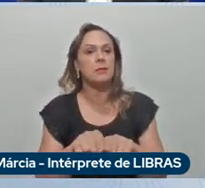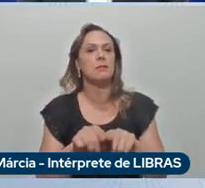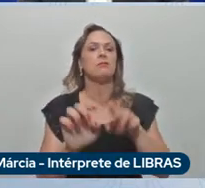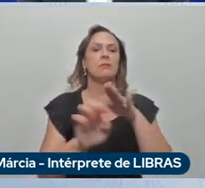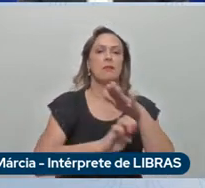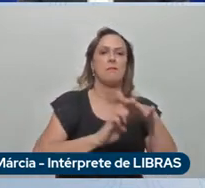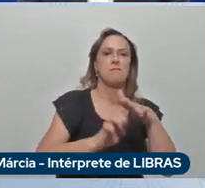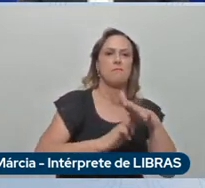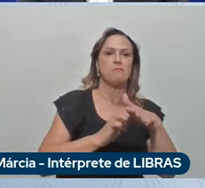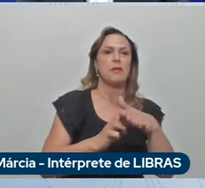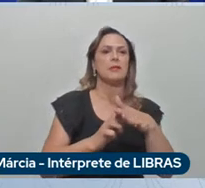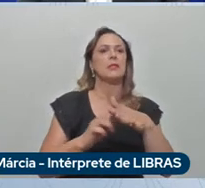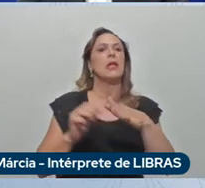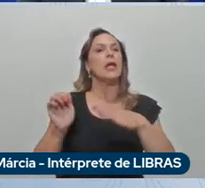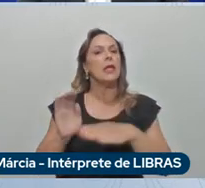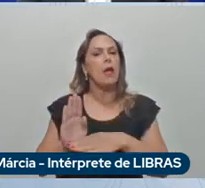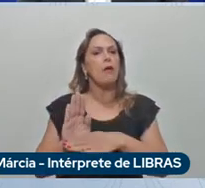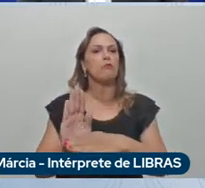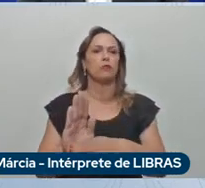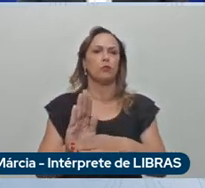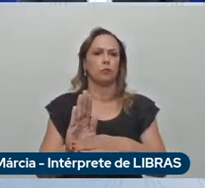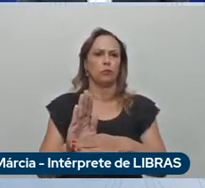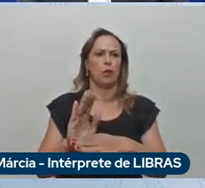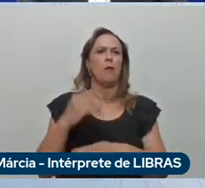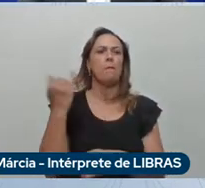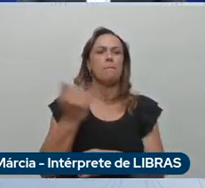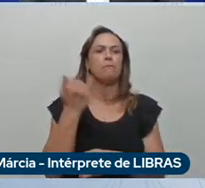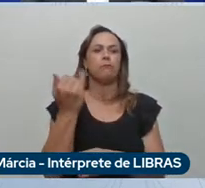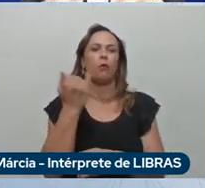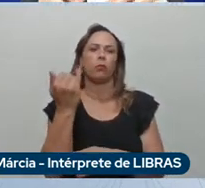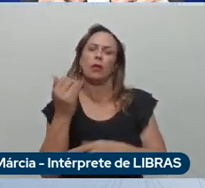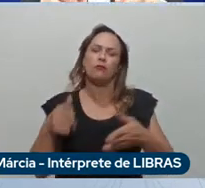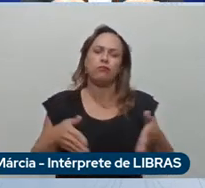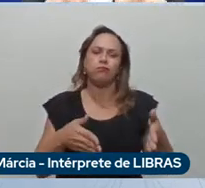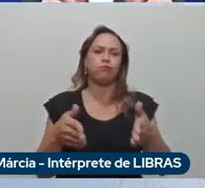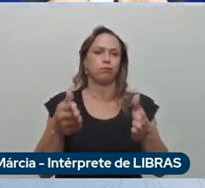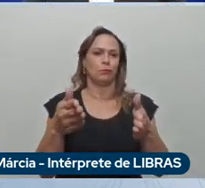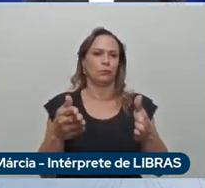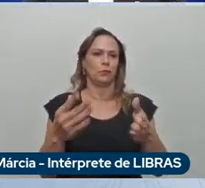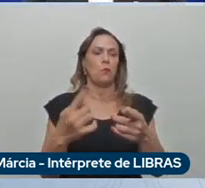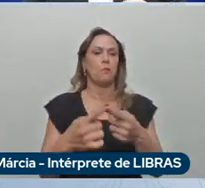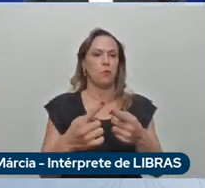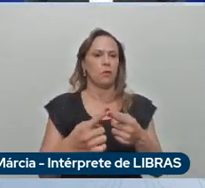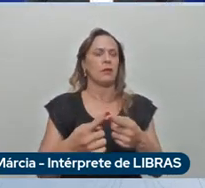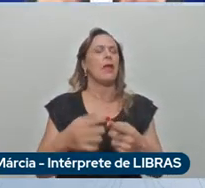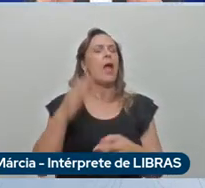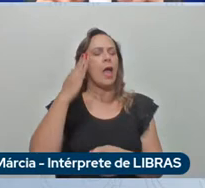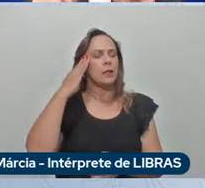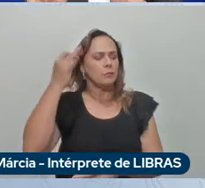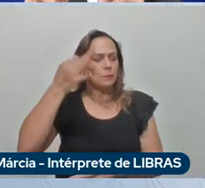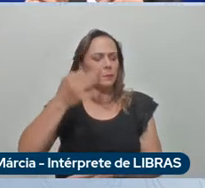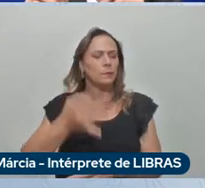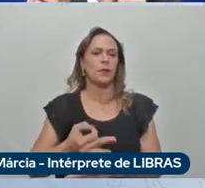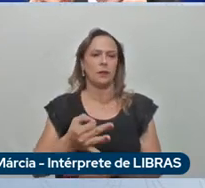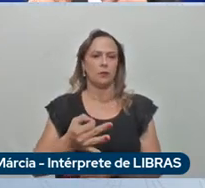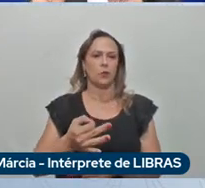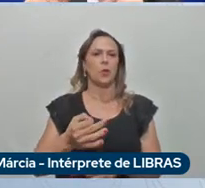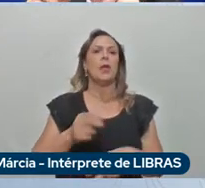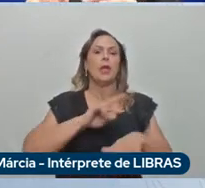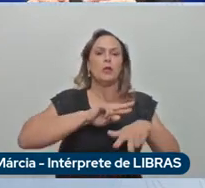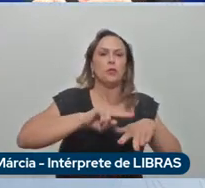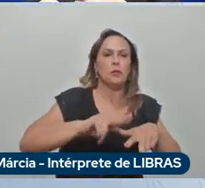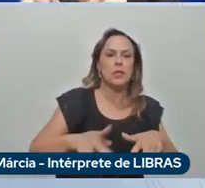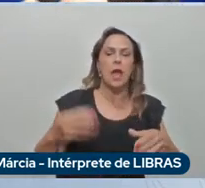importante caminho porque nós temos a certeza que diversidade e inclusão